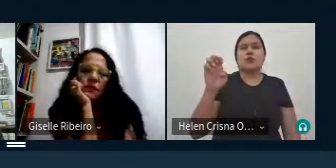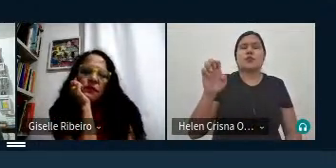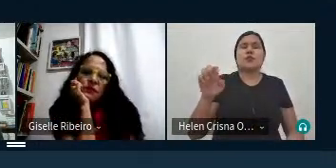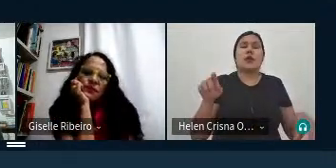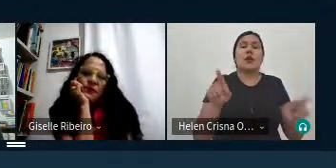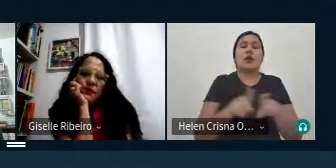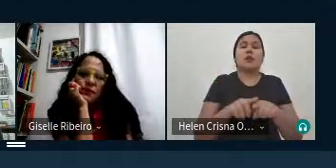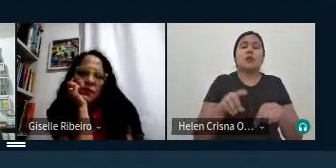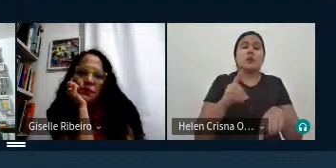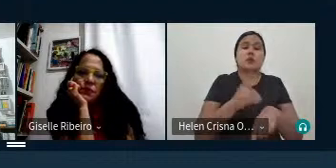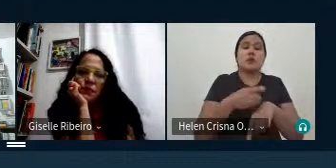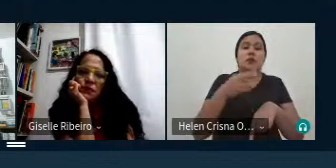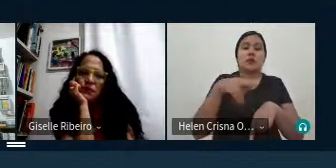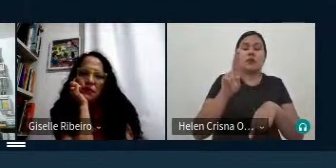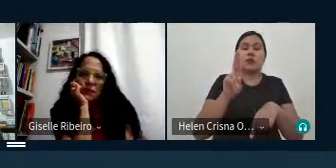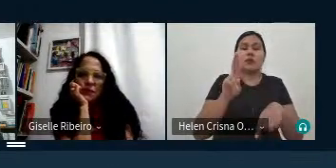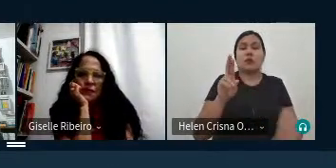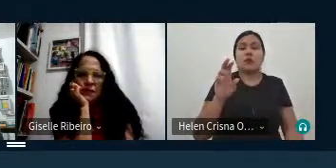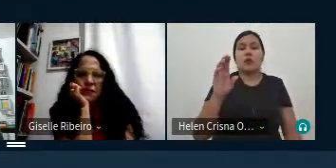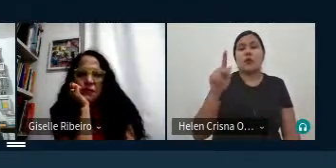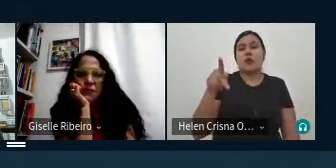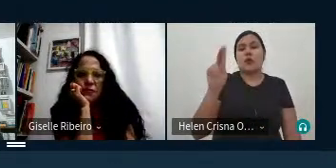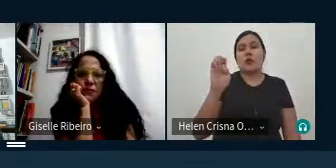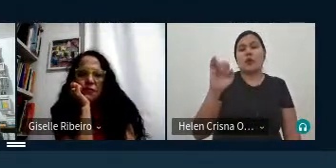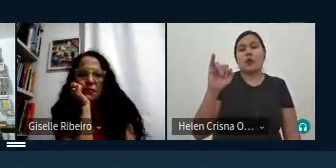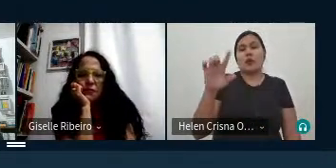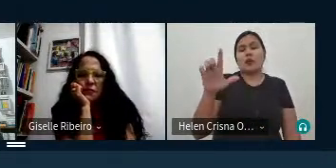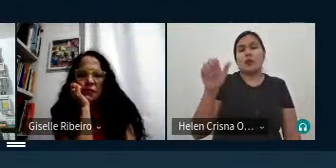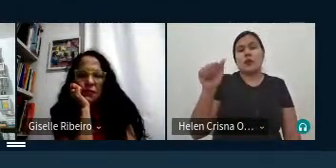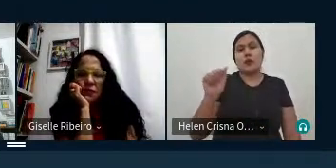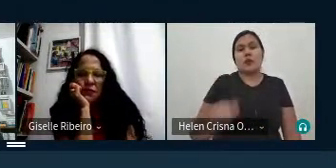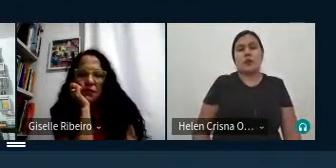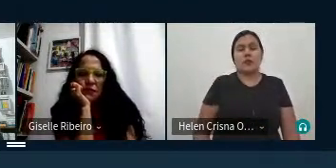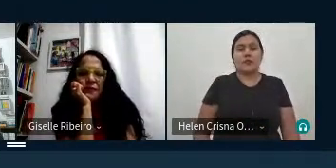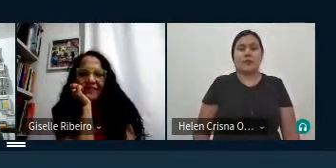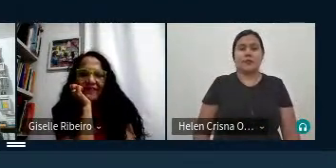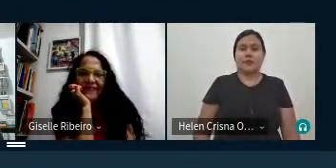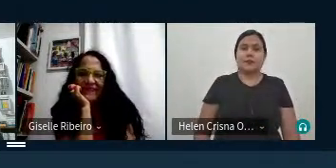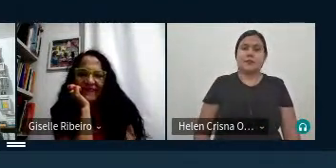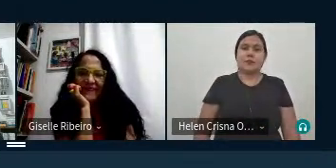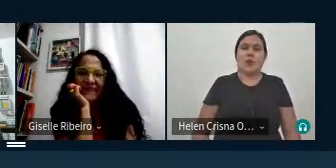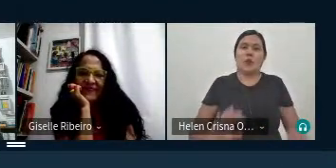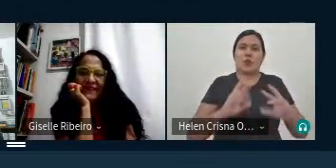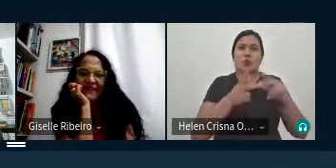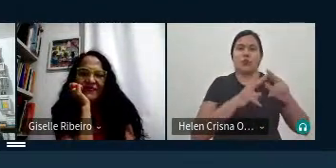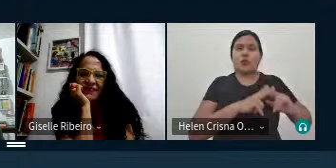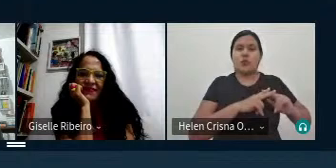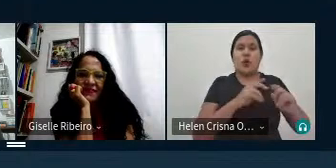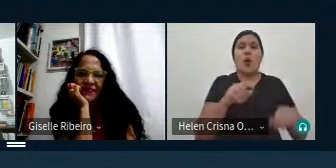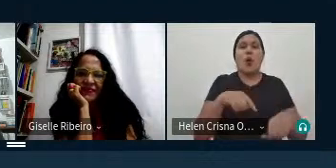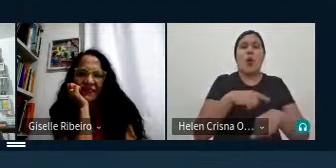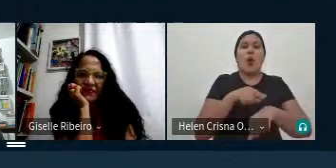Sabaini da UNIR também e a doutora Keila Barbosa da LAC o horário é as 15 horas de